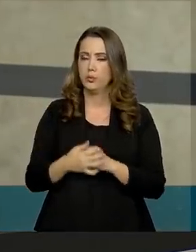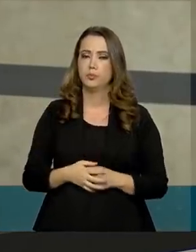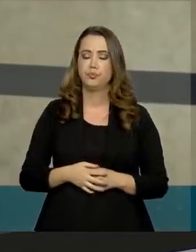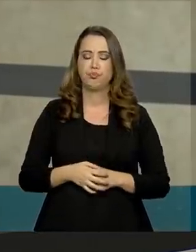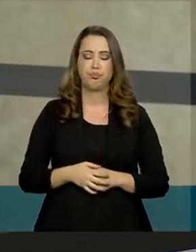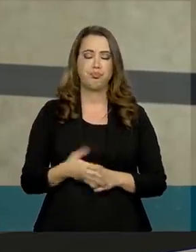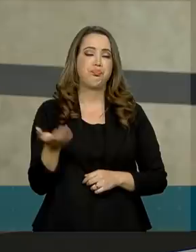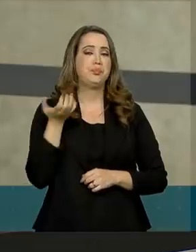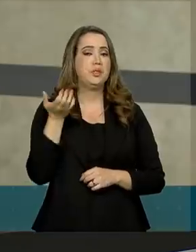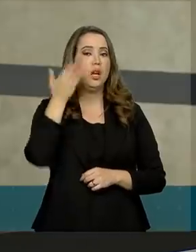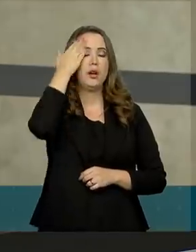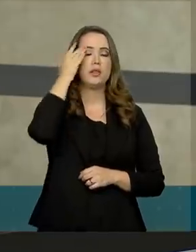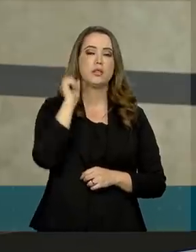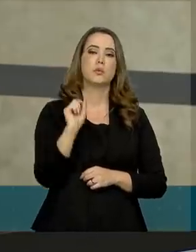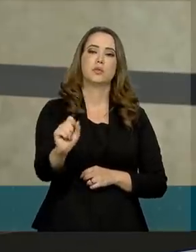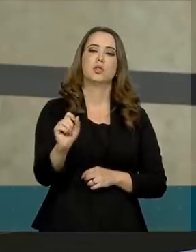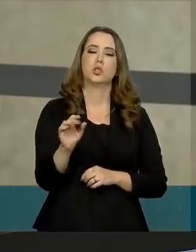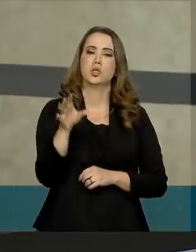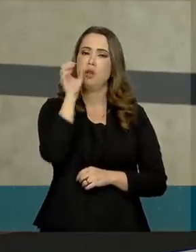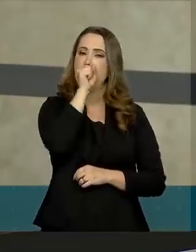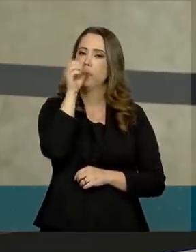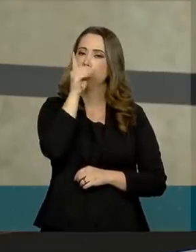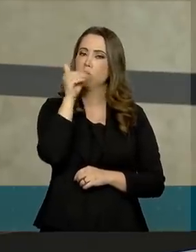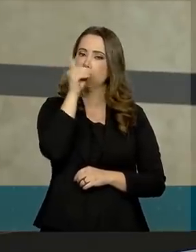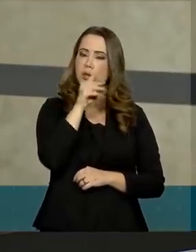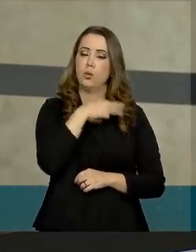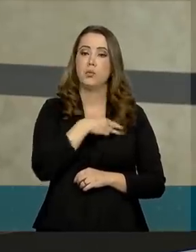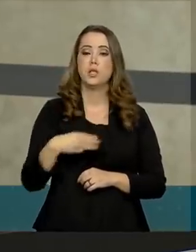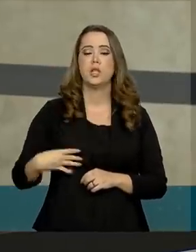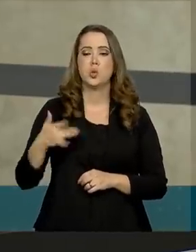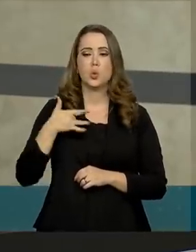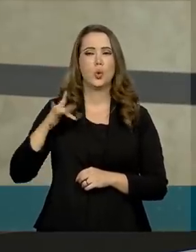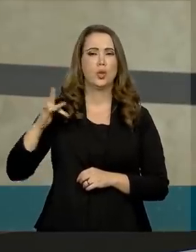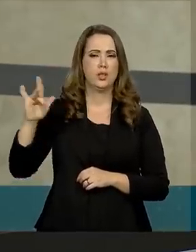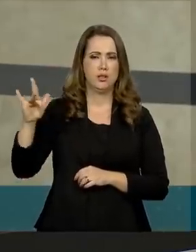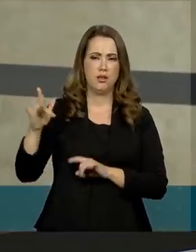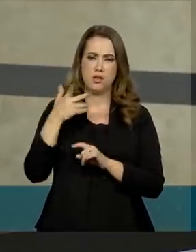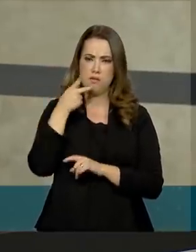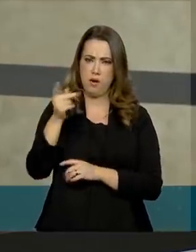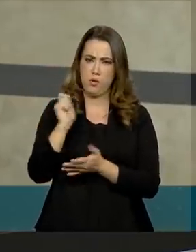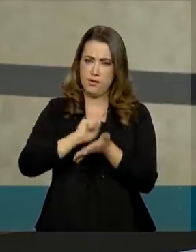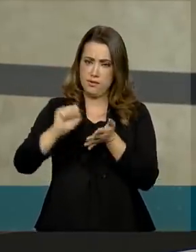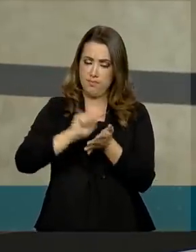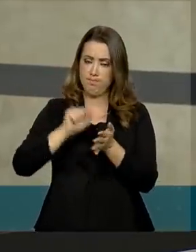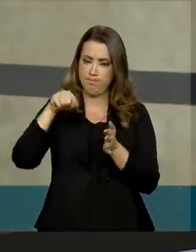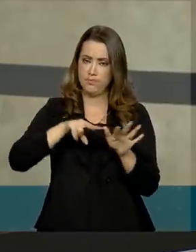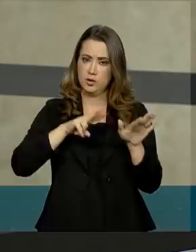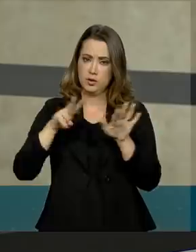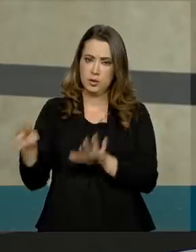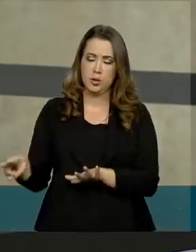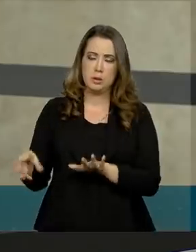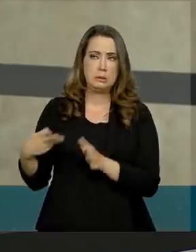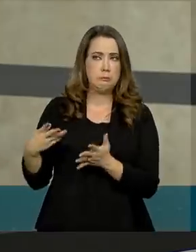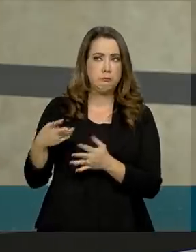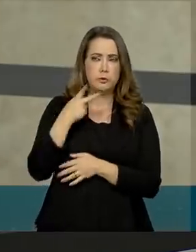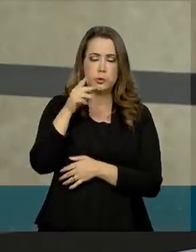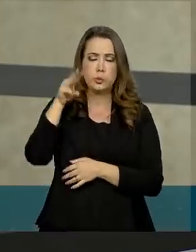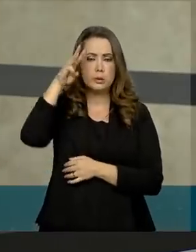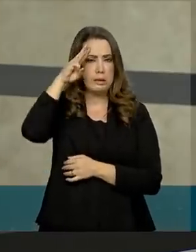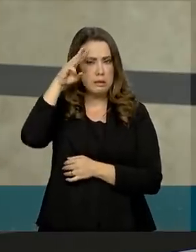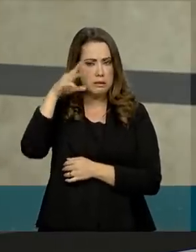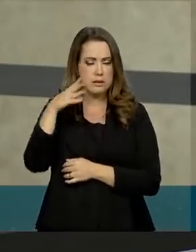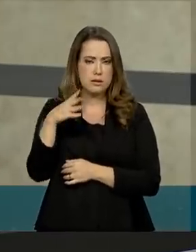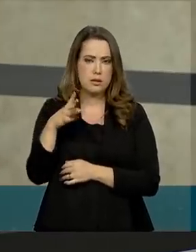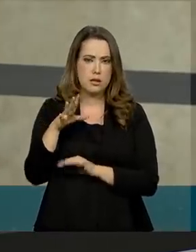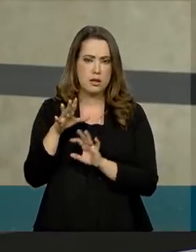no fim de semana, o ministro Onyx Lorenzoni falou que seria assinado essa semana e citou a terça-feira aquela MP da